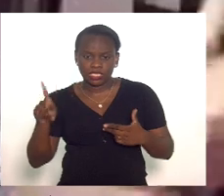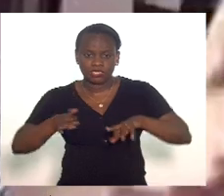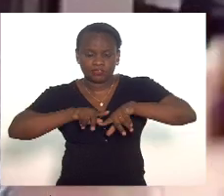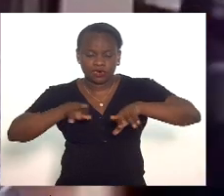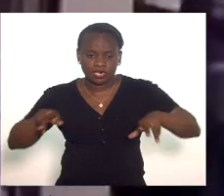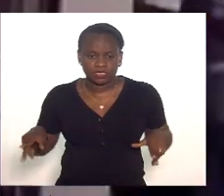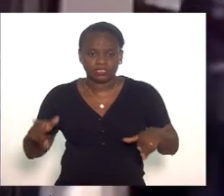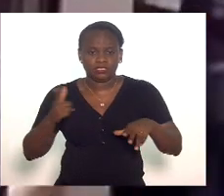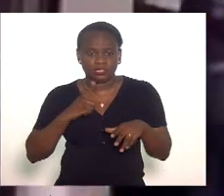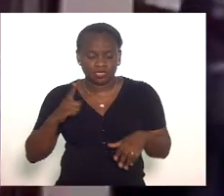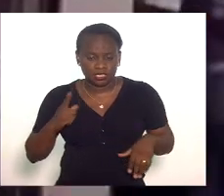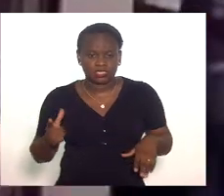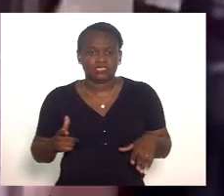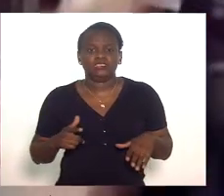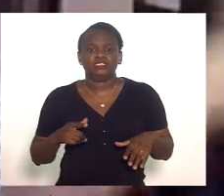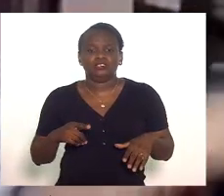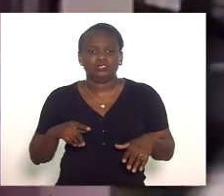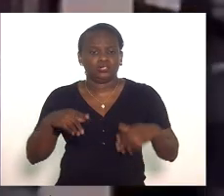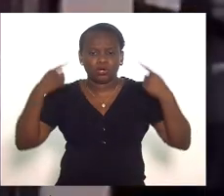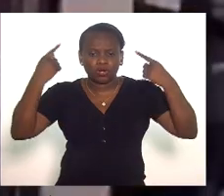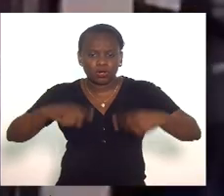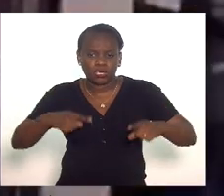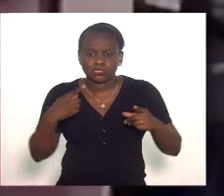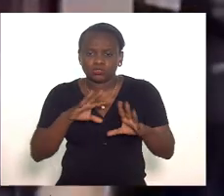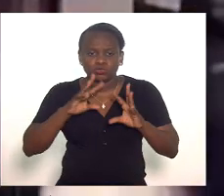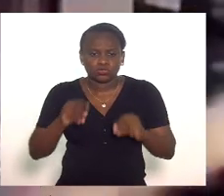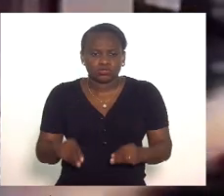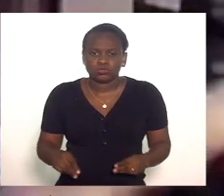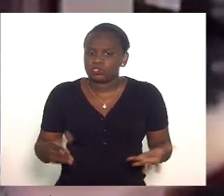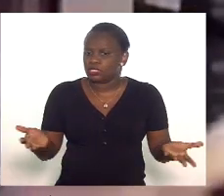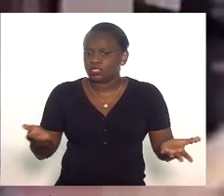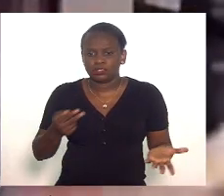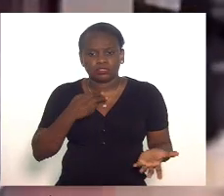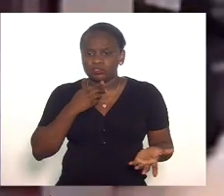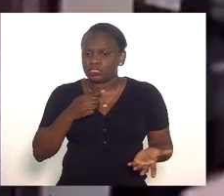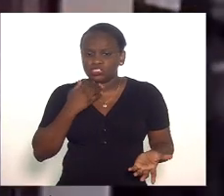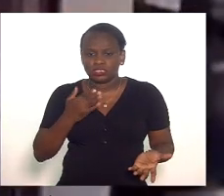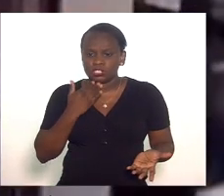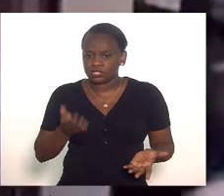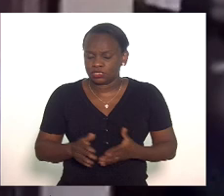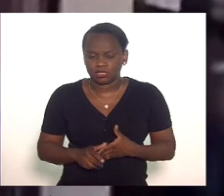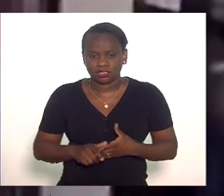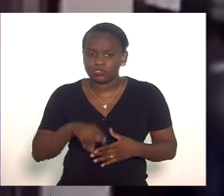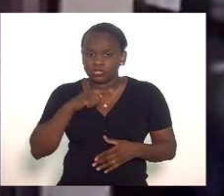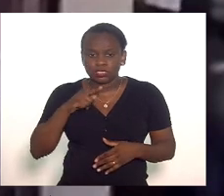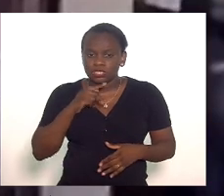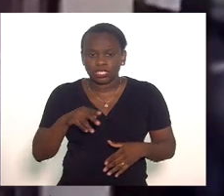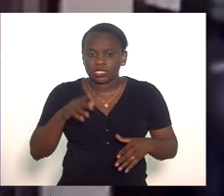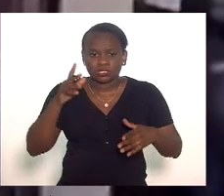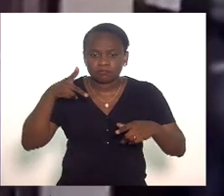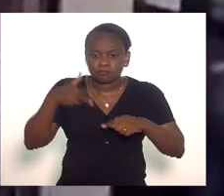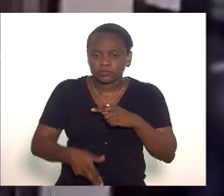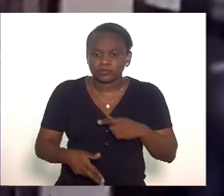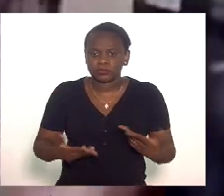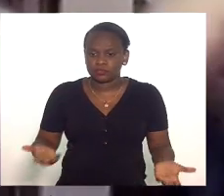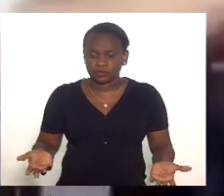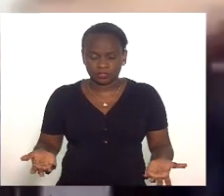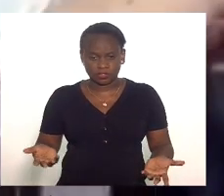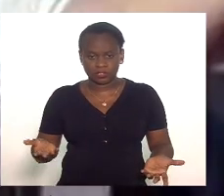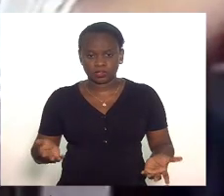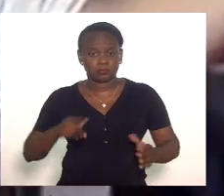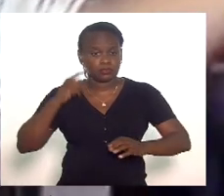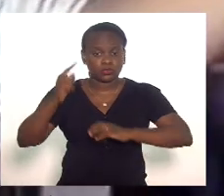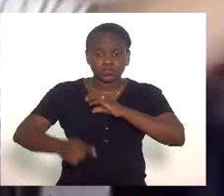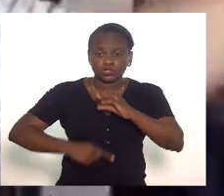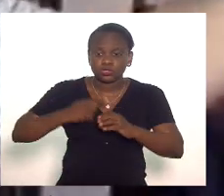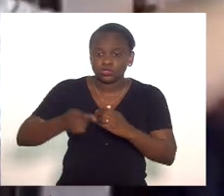que tem surgido contra tudo isso daí não está dando resultado não está dando resultado o mundo